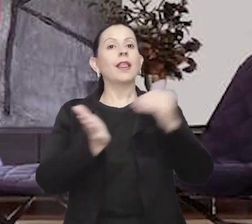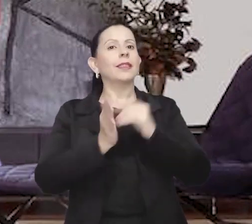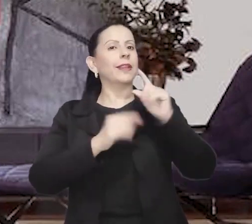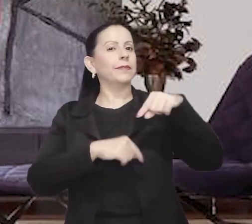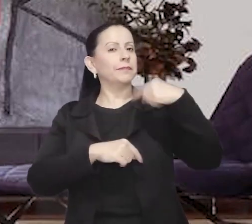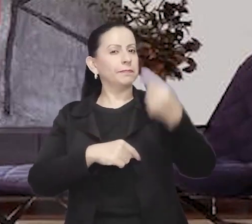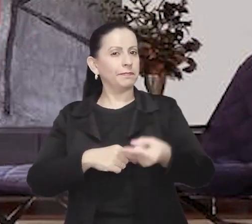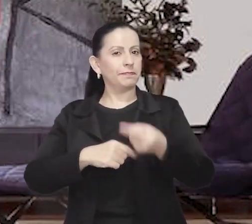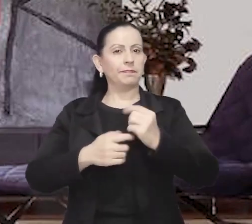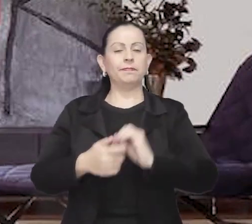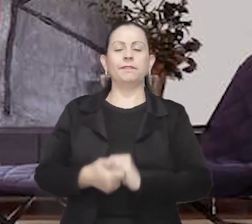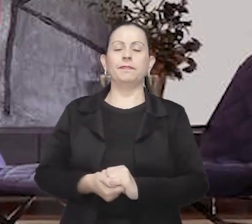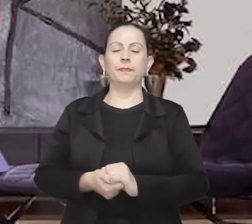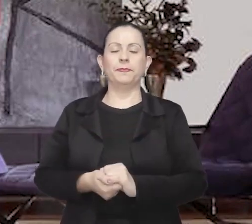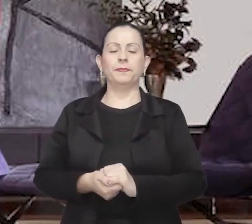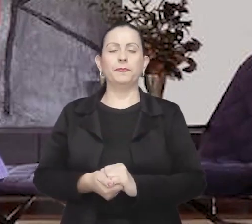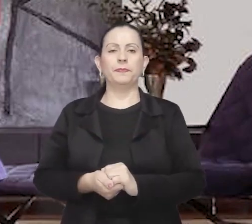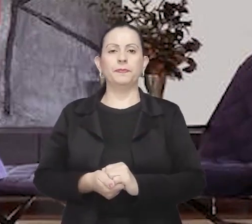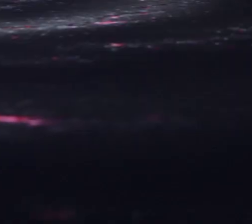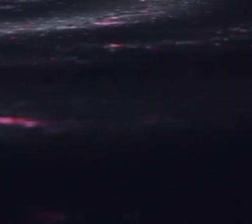te contar. Até lá!